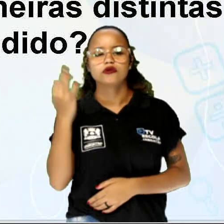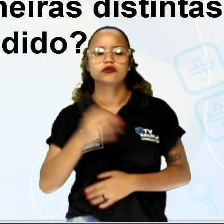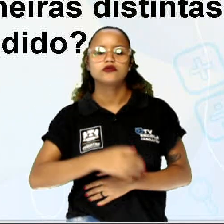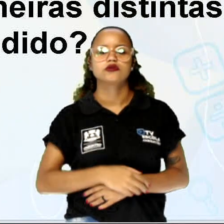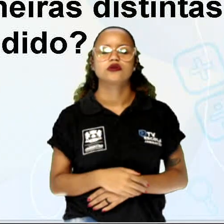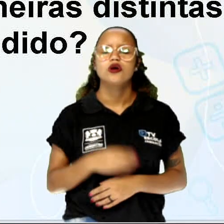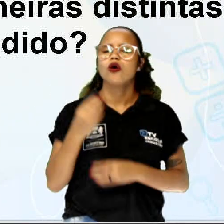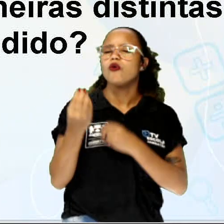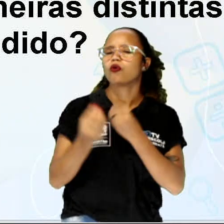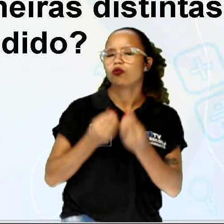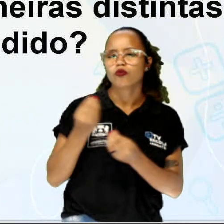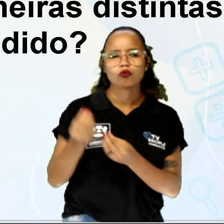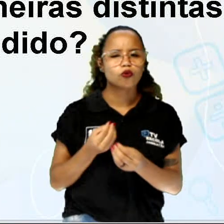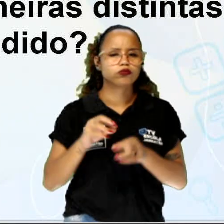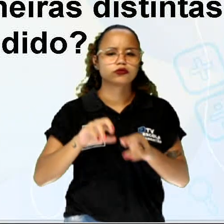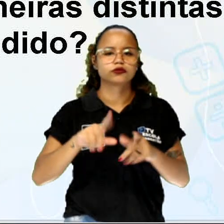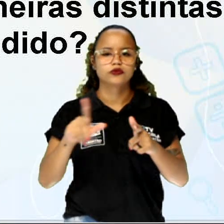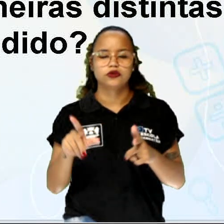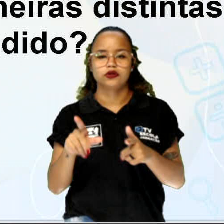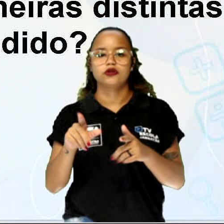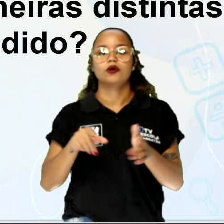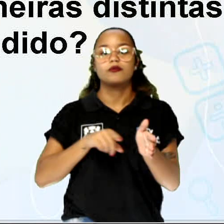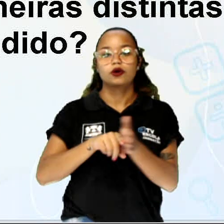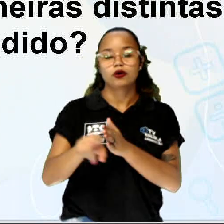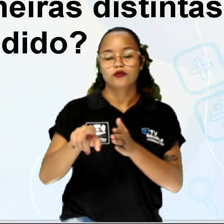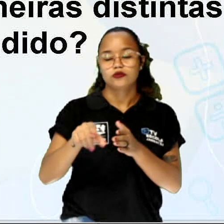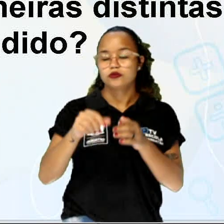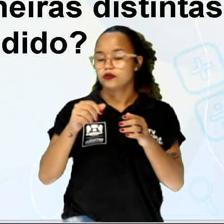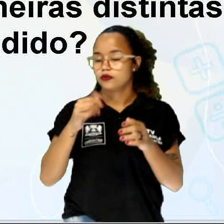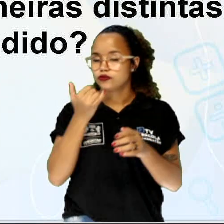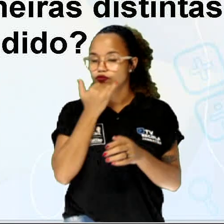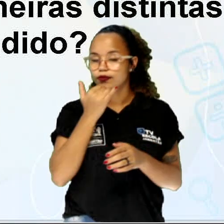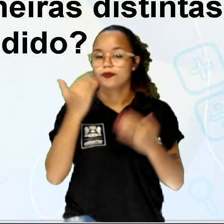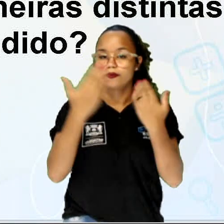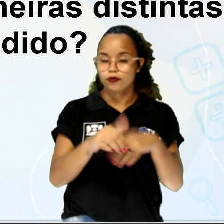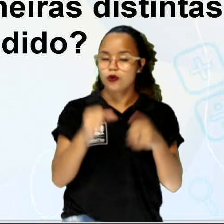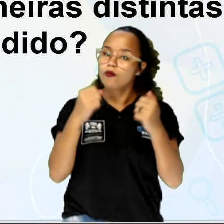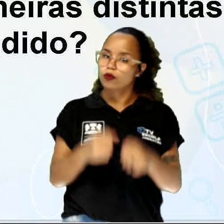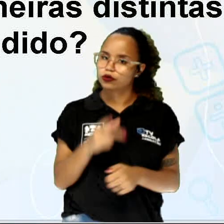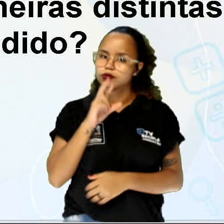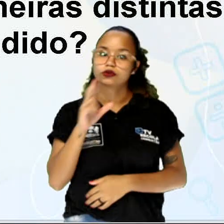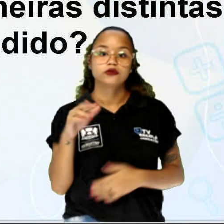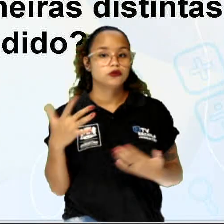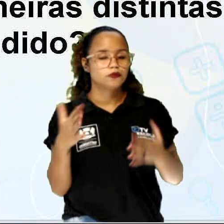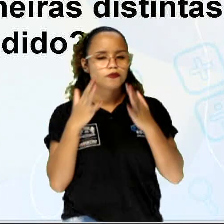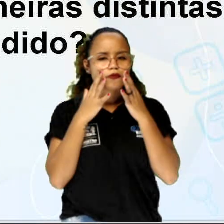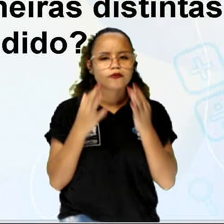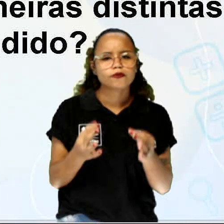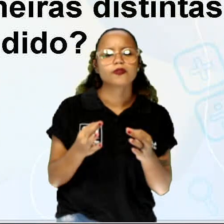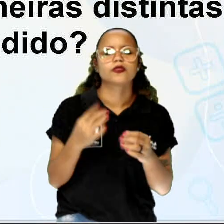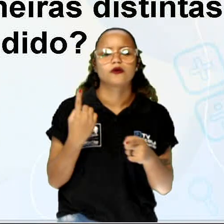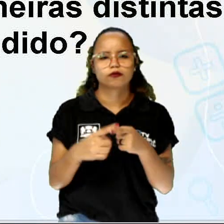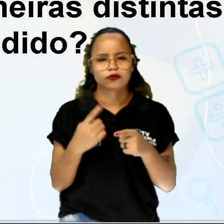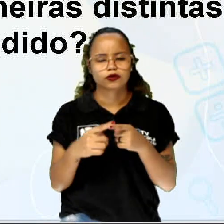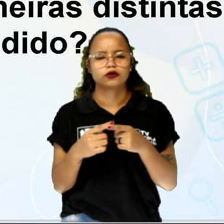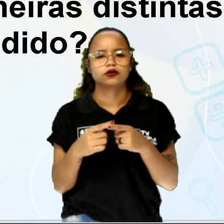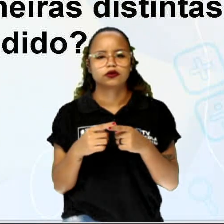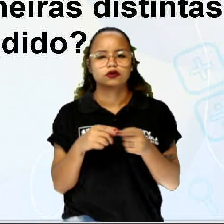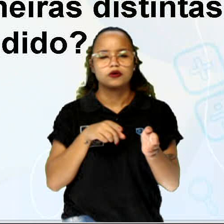distintas o teste poderia ser respondido? Então, preste atenção nesse desafio, tá certo? Que essa questão tem uma